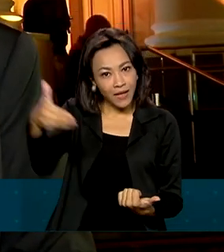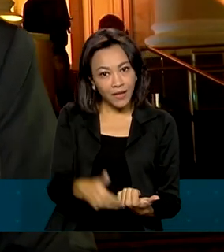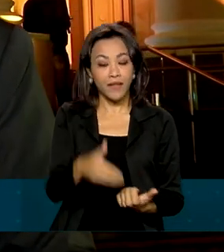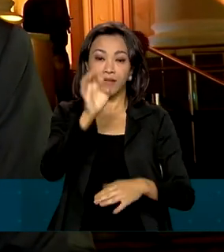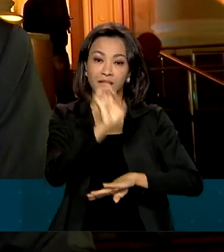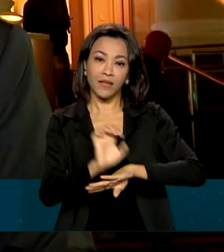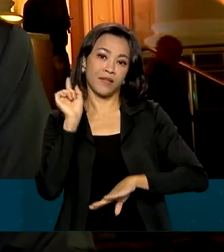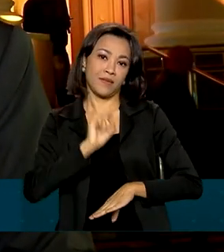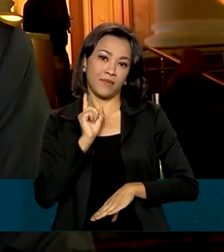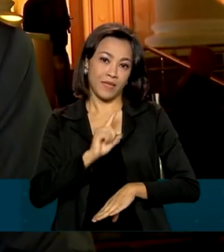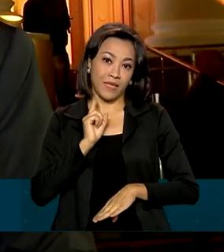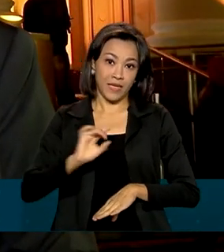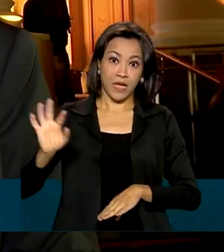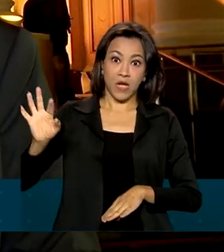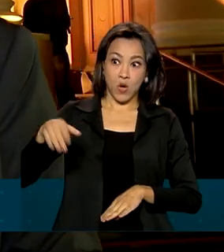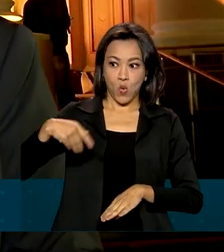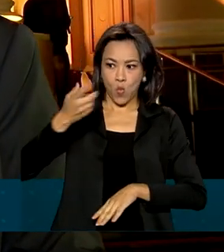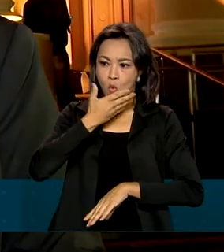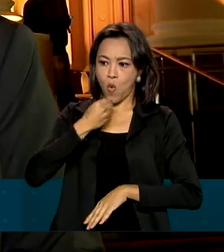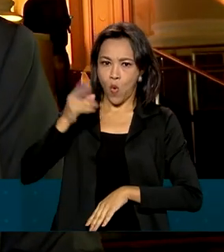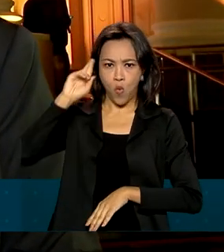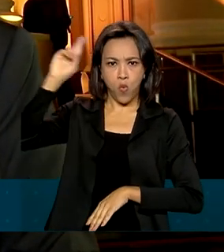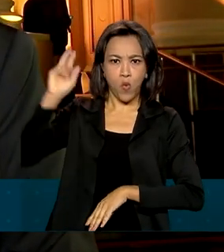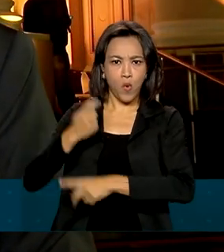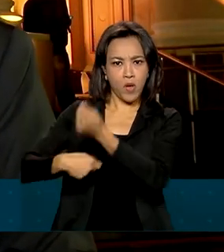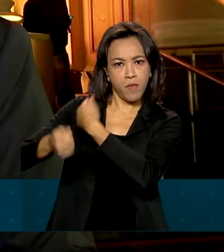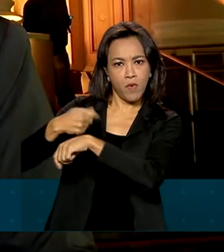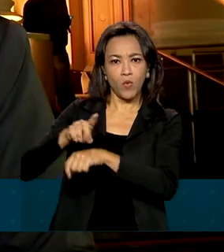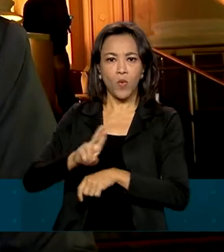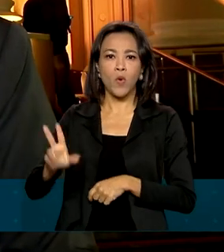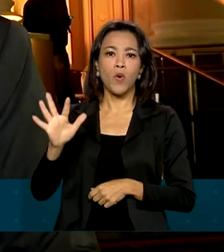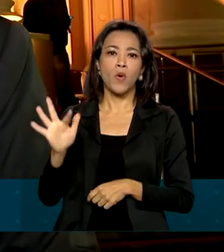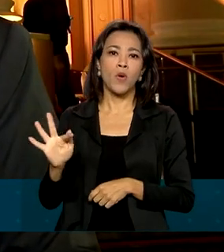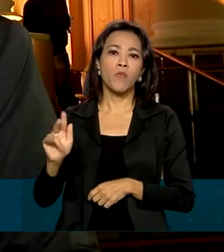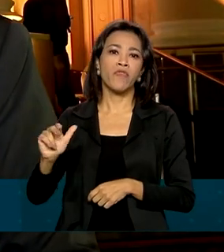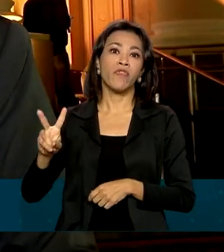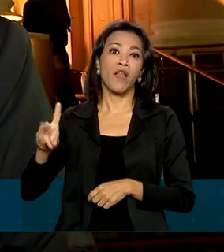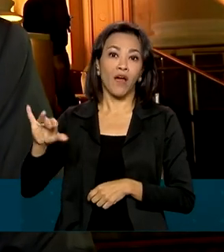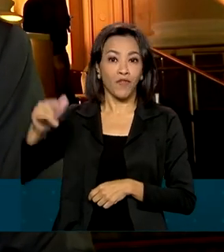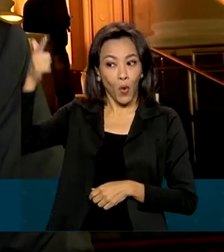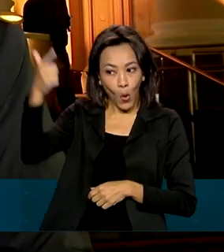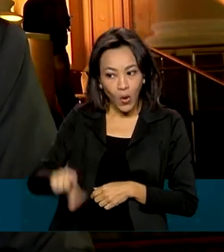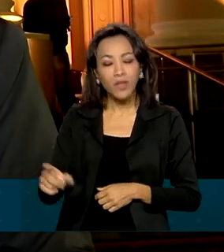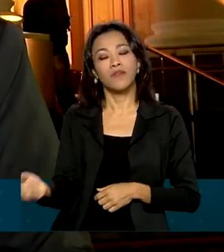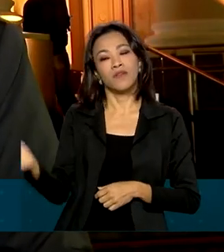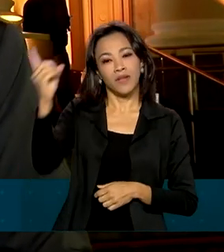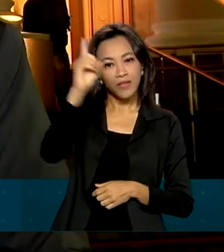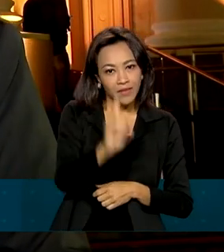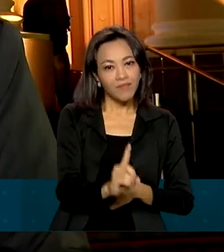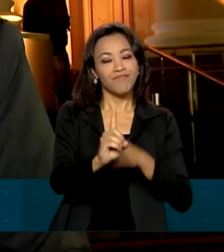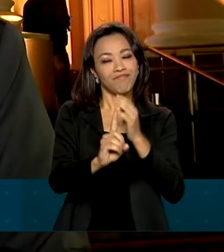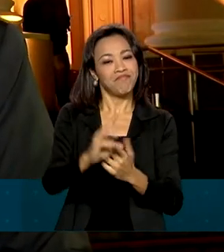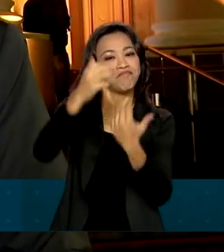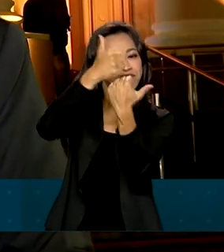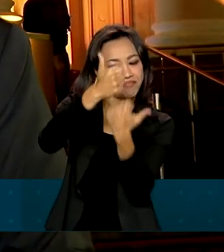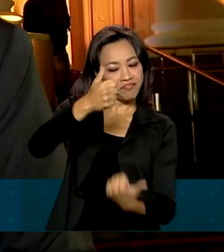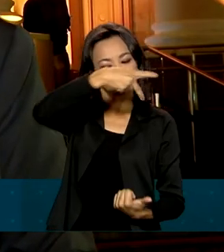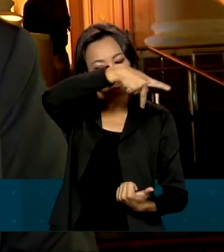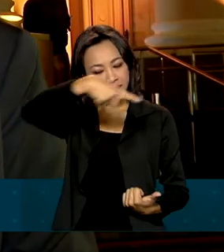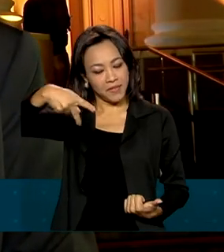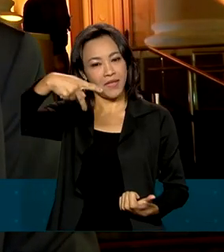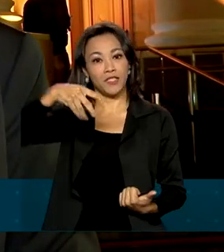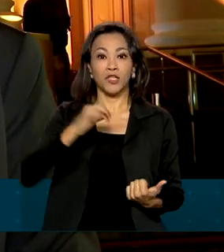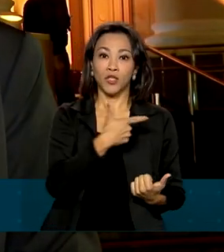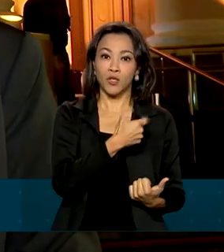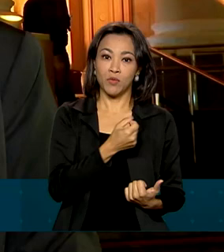mineira. O empresário do setor teixo, Flávio Roscoi Nogueira, foi reeleito e vai presidir a FIENG de 2022 a